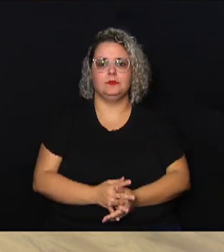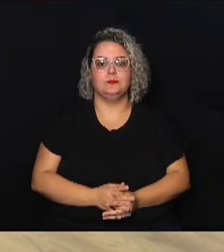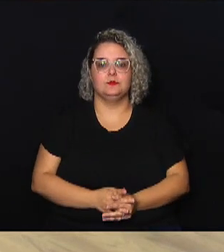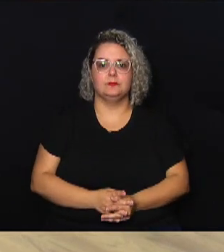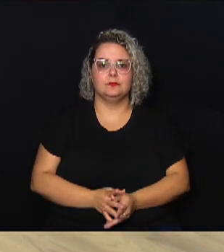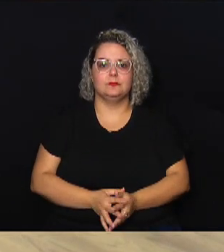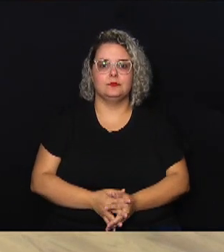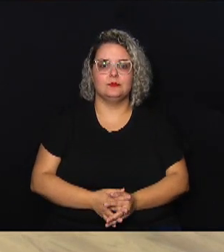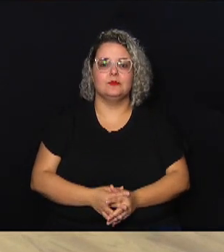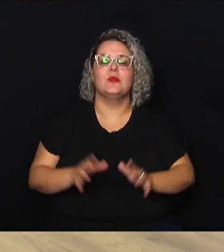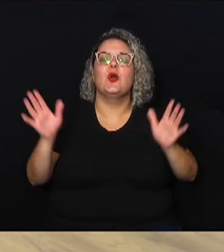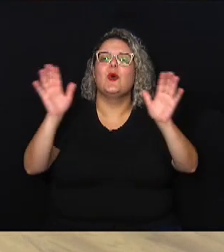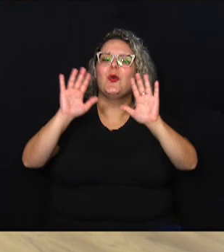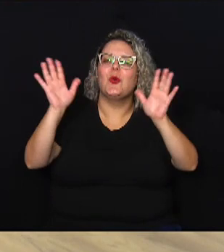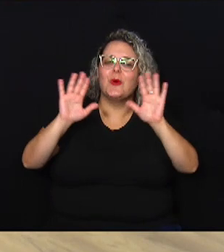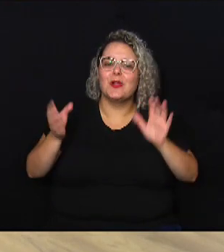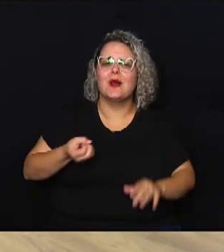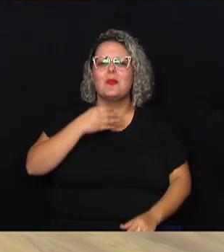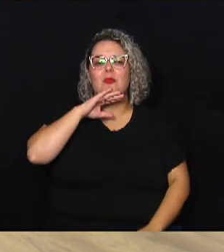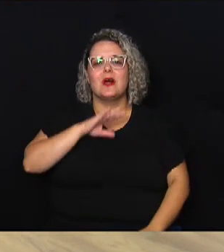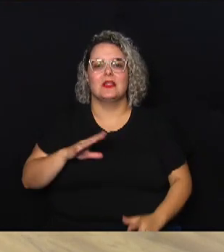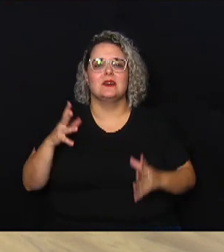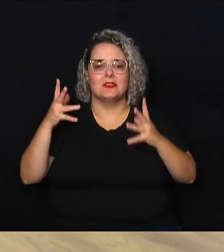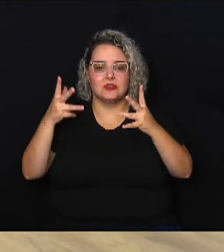Olá, boa tarde boa tarde a todos